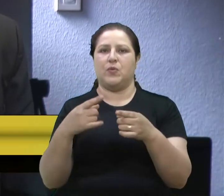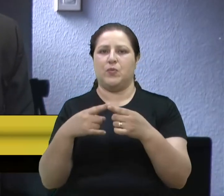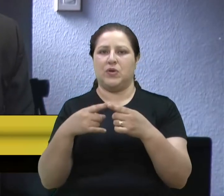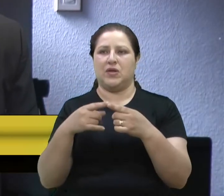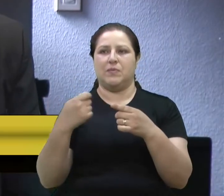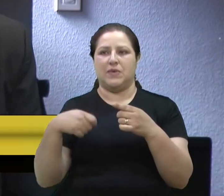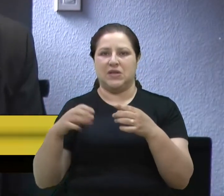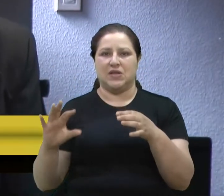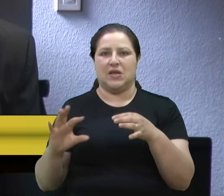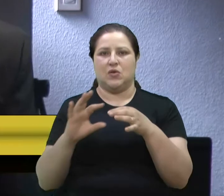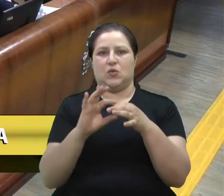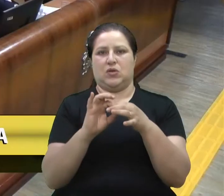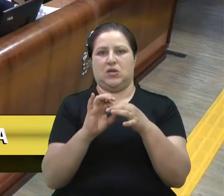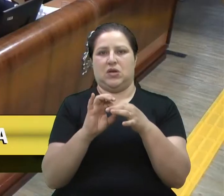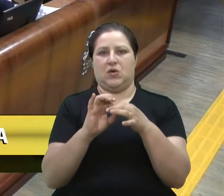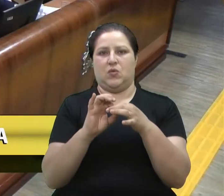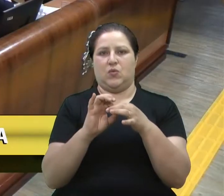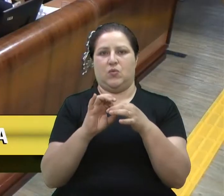diferença. Muito obrigado.